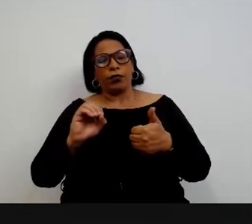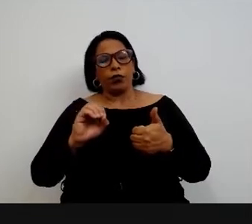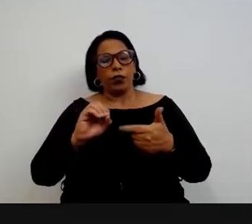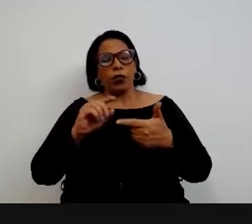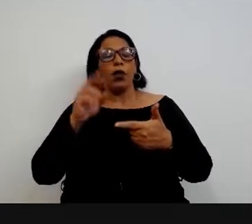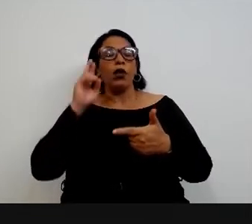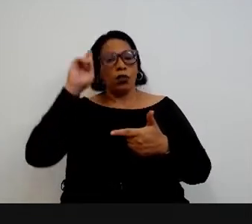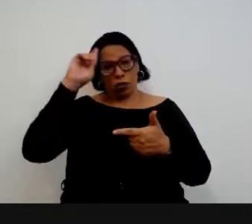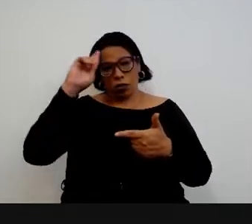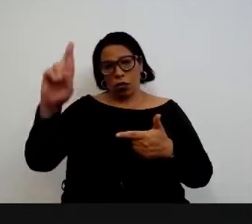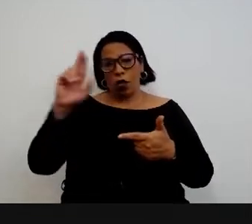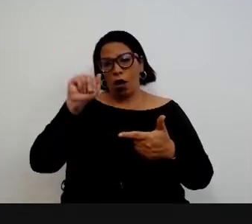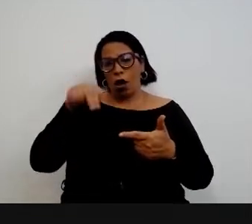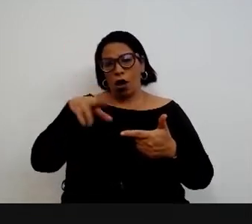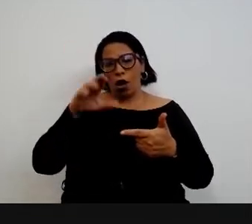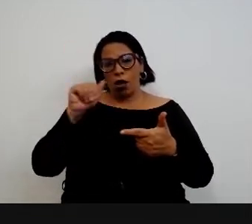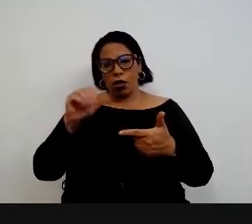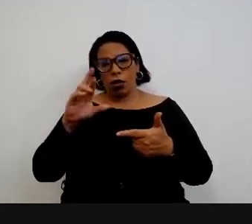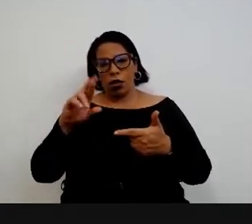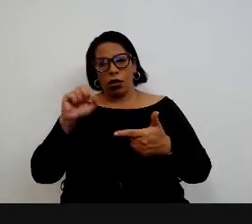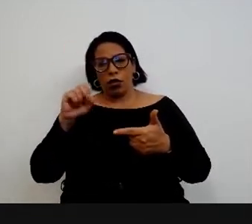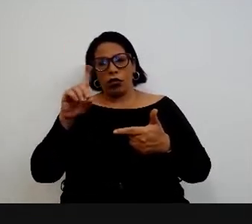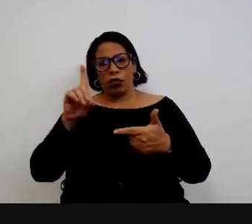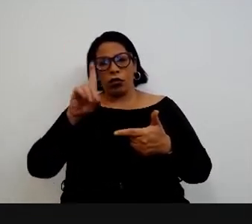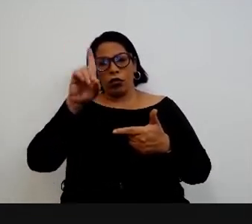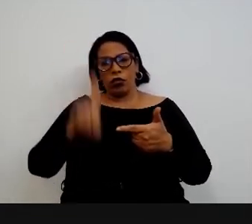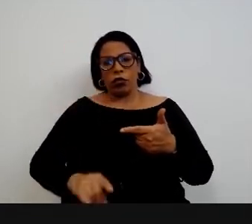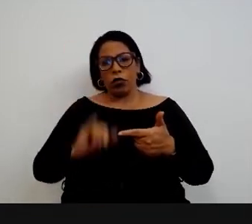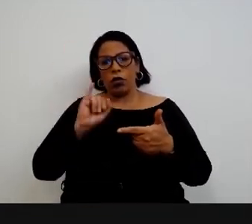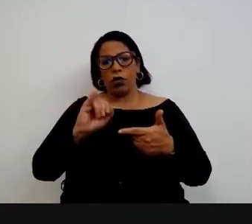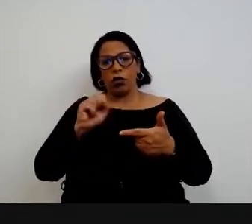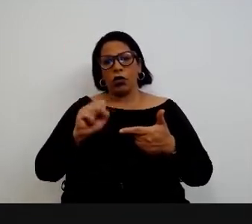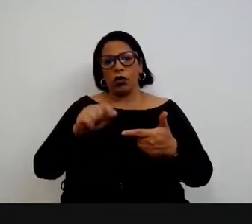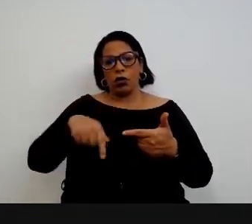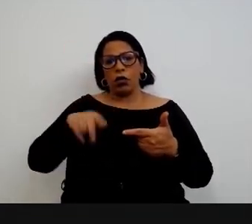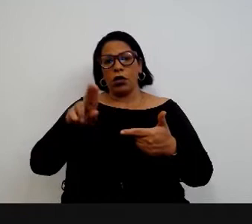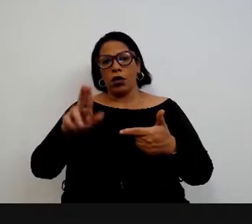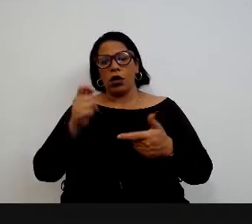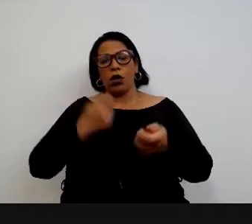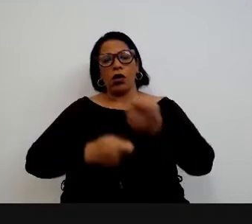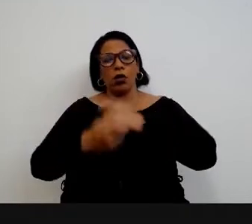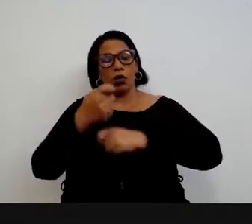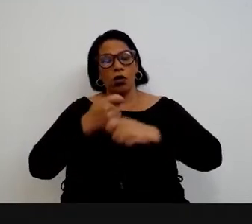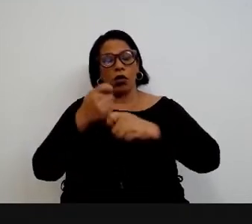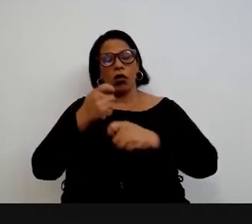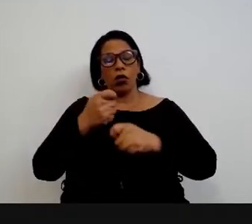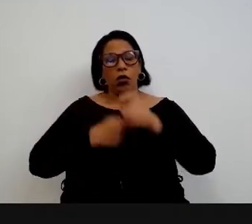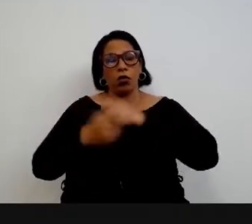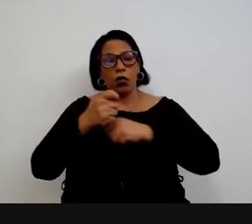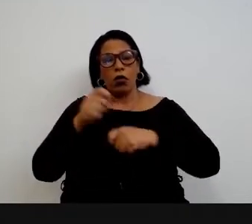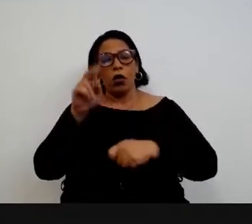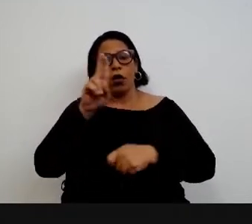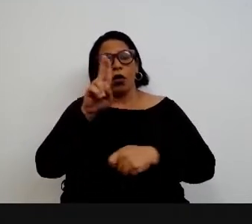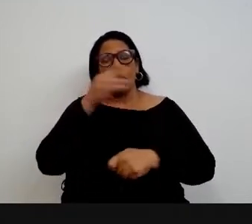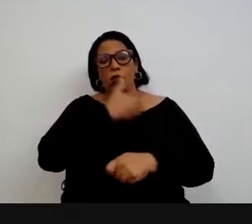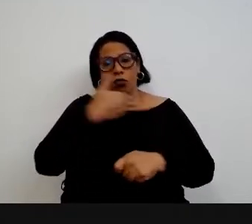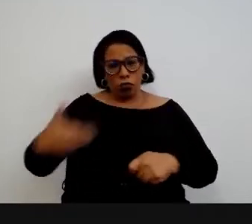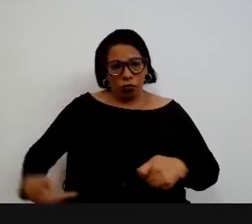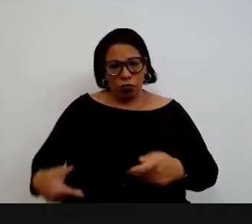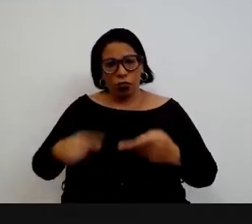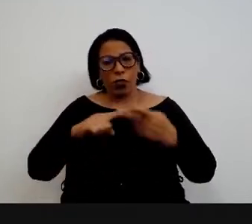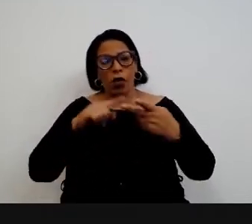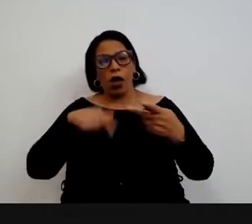da Sra. Ana Cristina Botelho, Diretora do ISC, do Tribunal de Contas da União, a Sra.